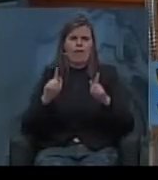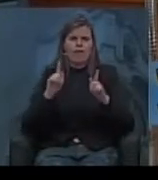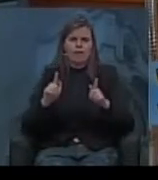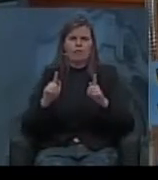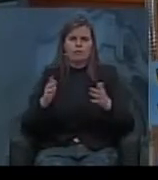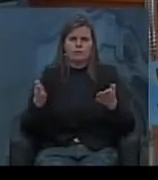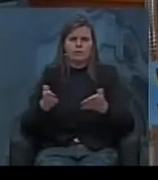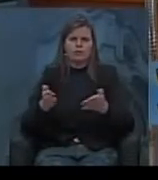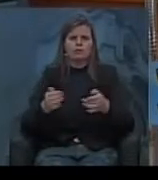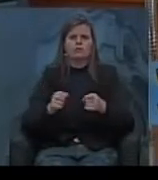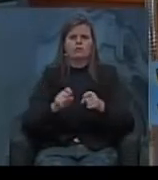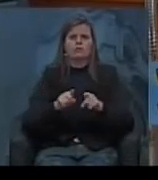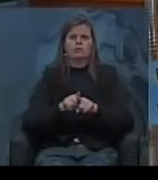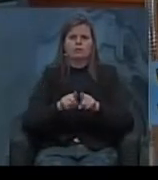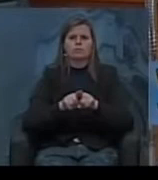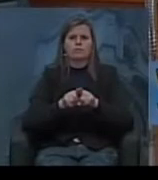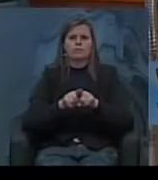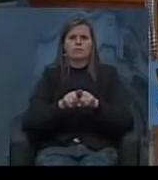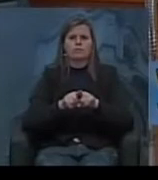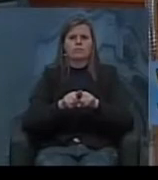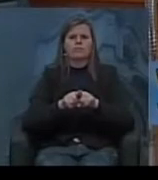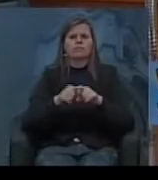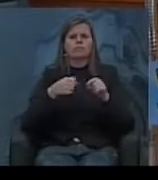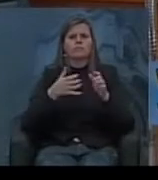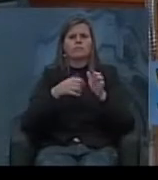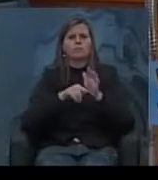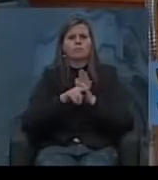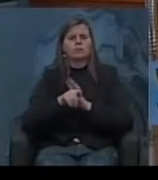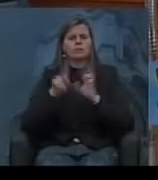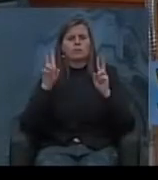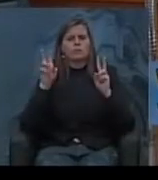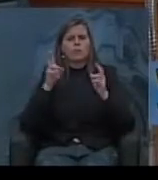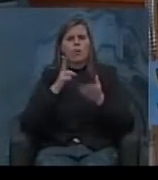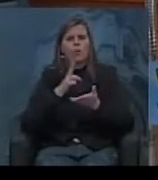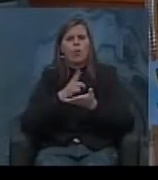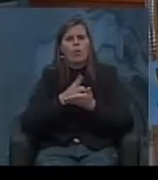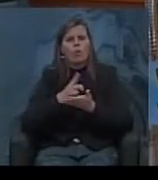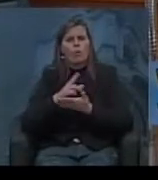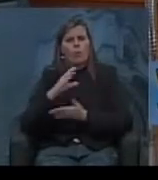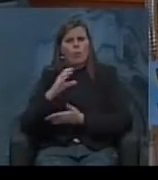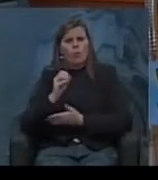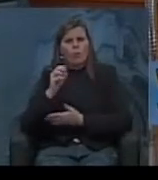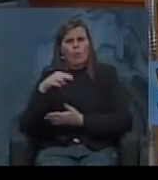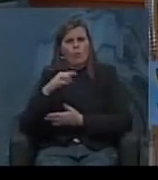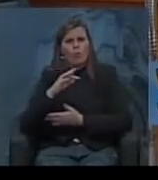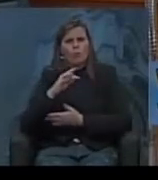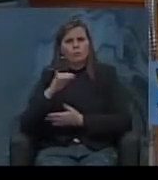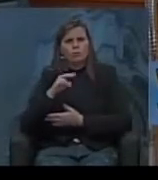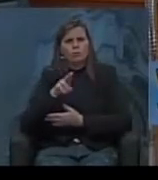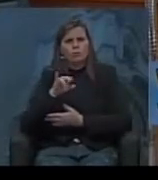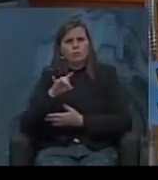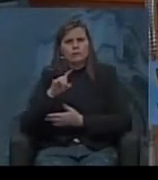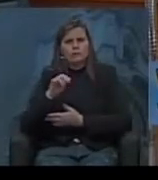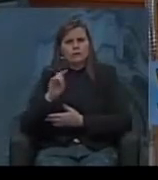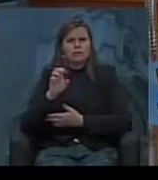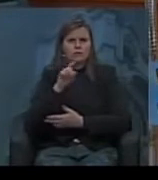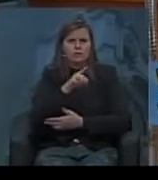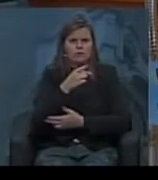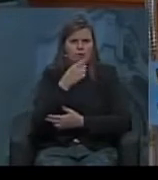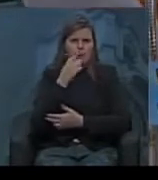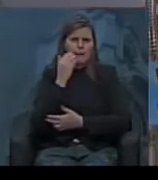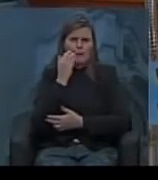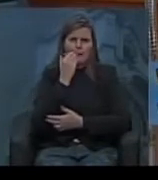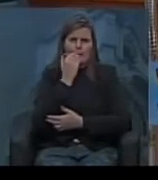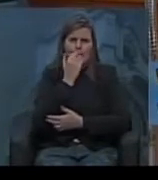terceiro eu queria lhe perguntar essa questão da continuidade o senhor citou por exemplo o Sarney era da